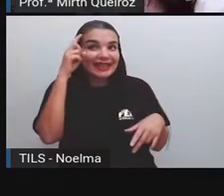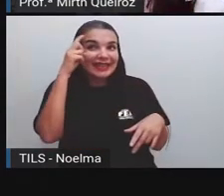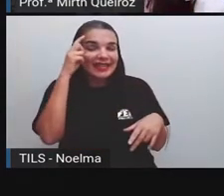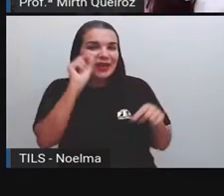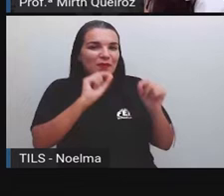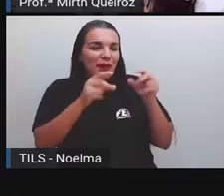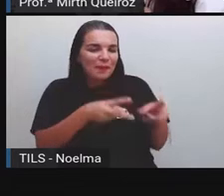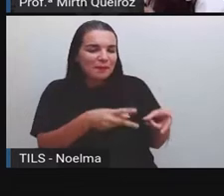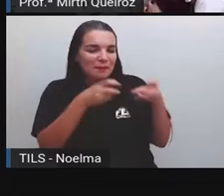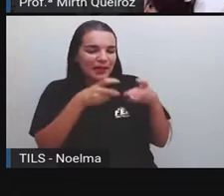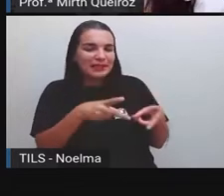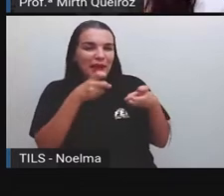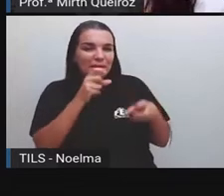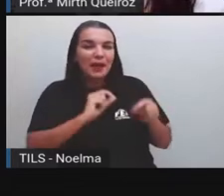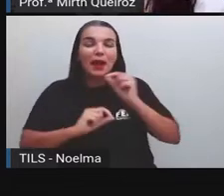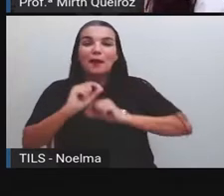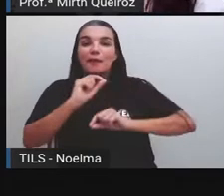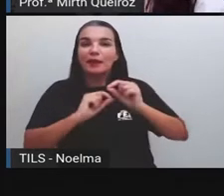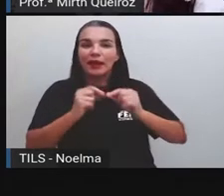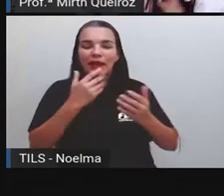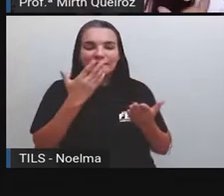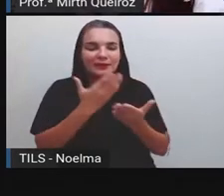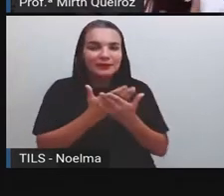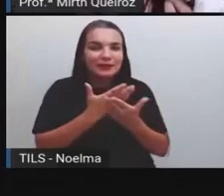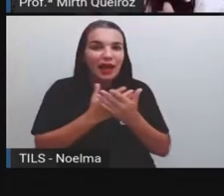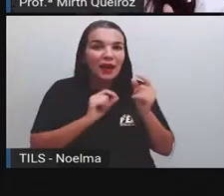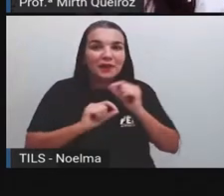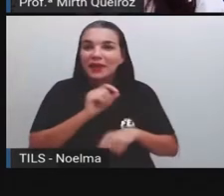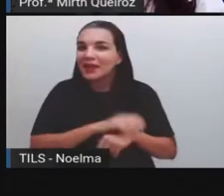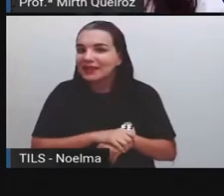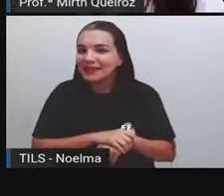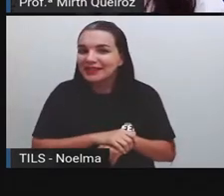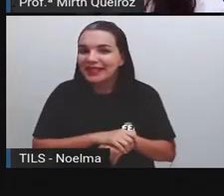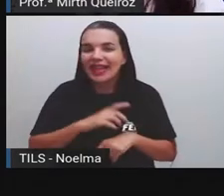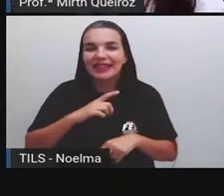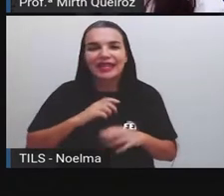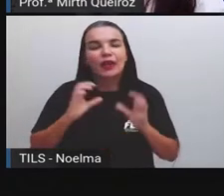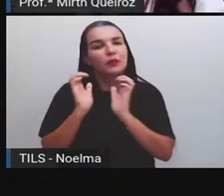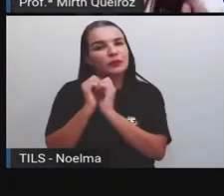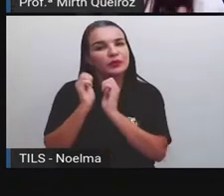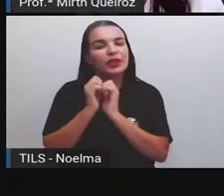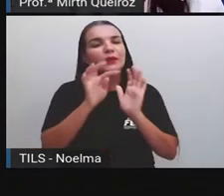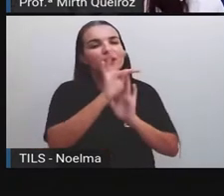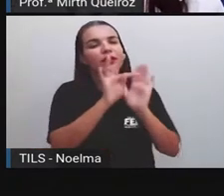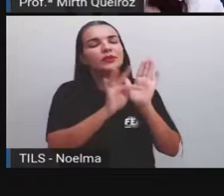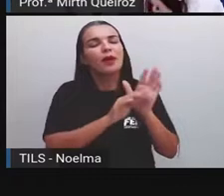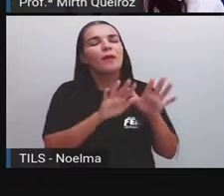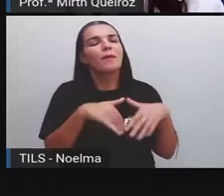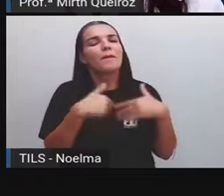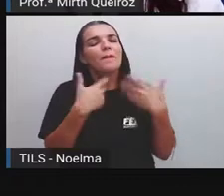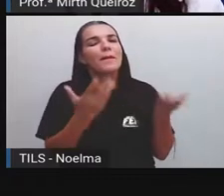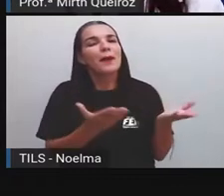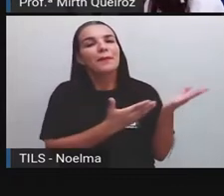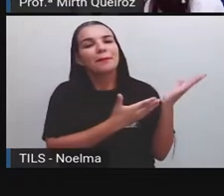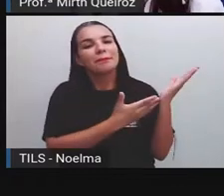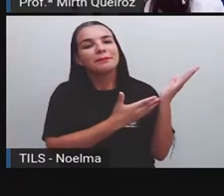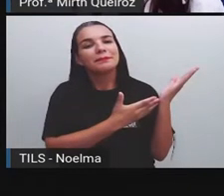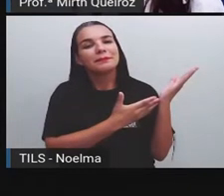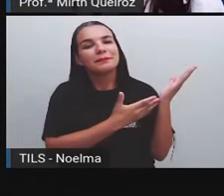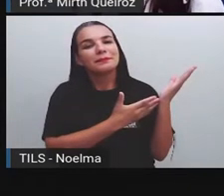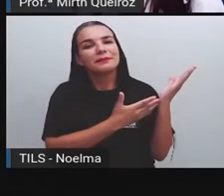perceberem aí sobre o que nós vamos estudar. Nós vamos estudar sobre um gênero textual. Que gênero textual deve ser esse?